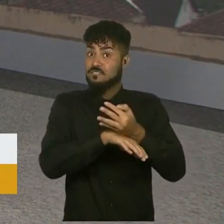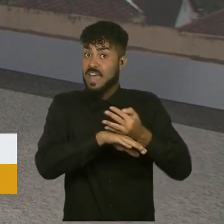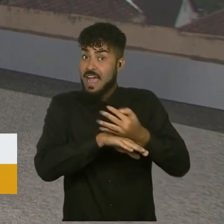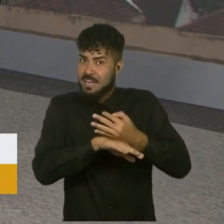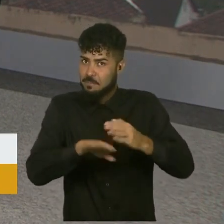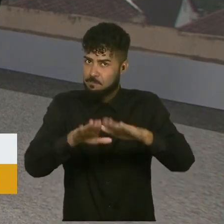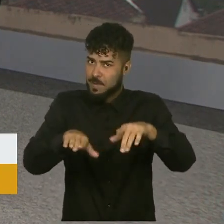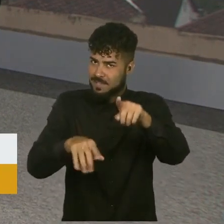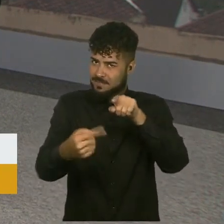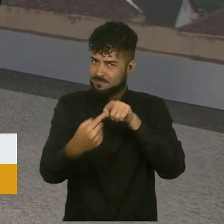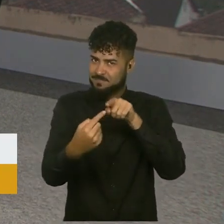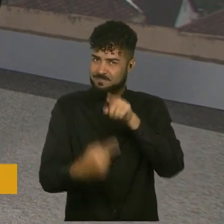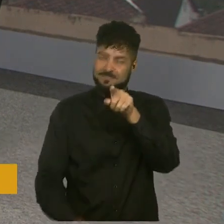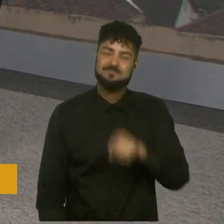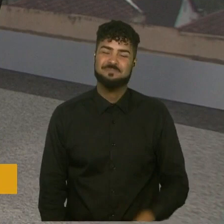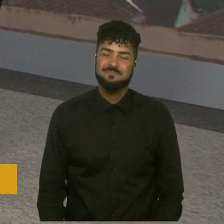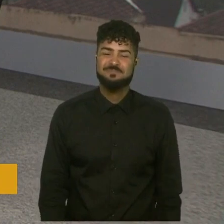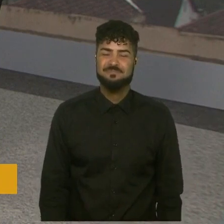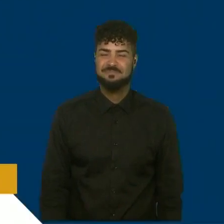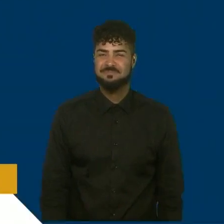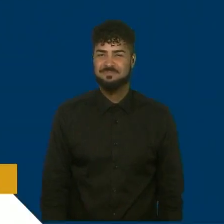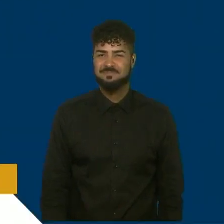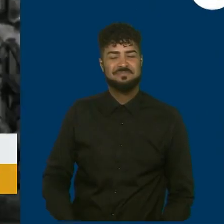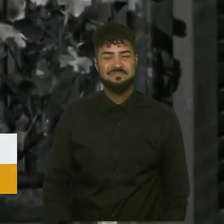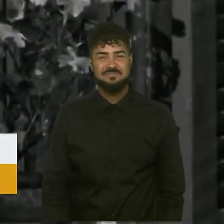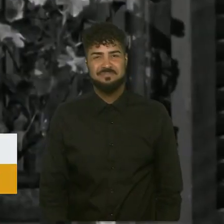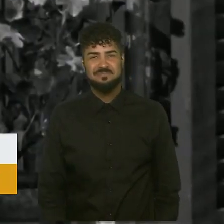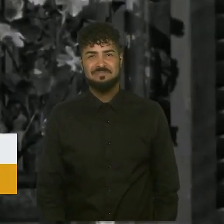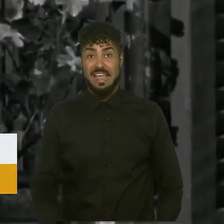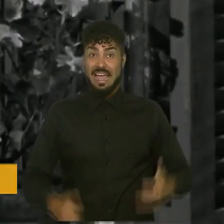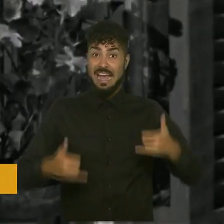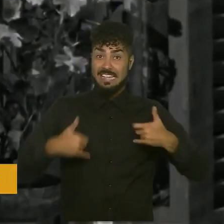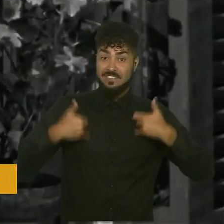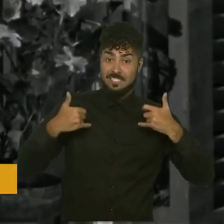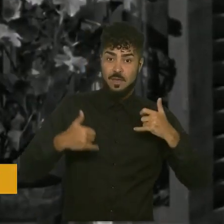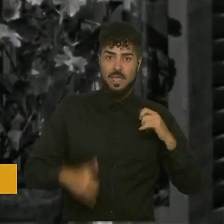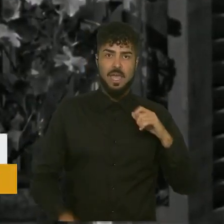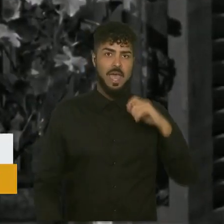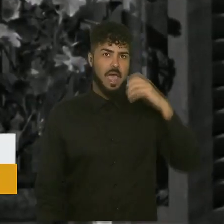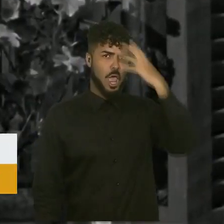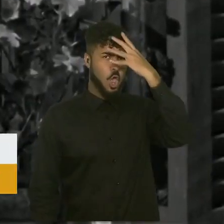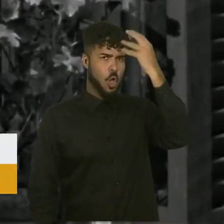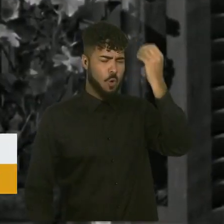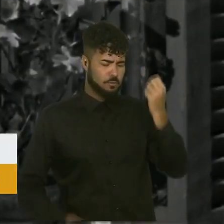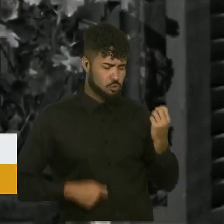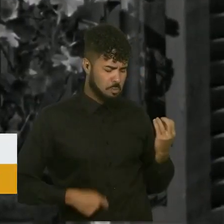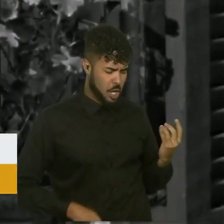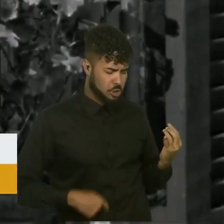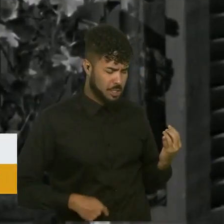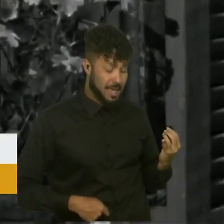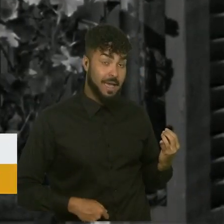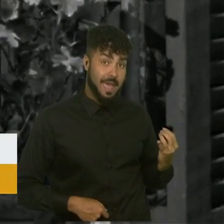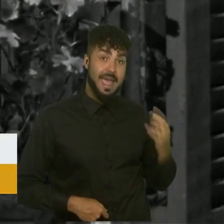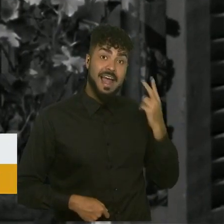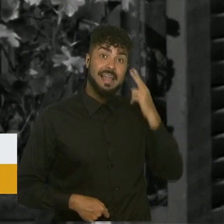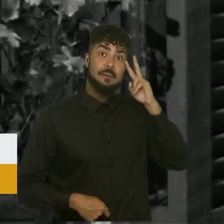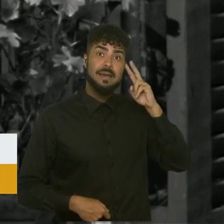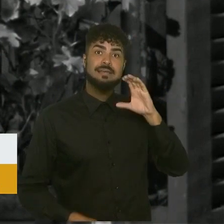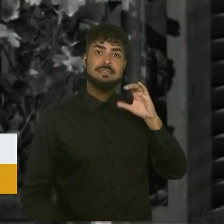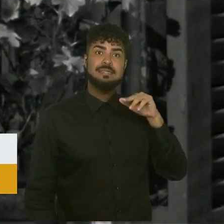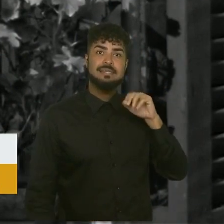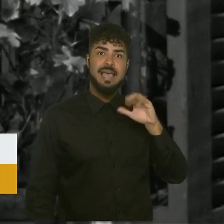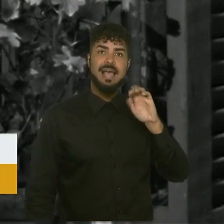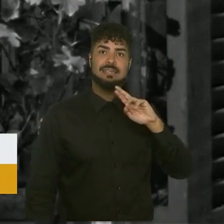programação de férias para a criançada. Versário de Elvis Presley será lembrado no cine casal Santa